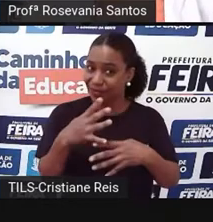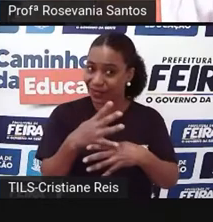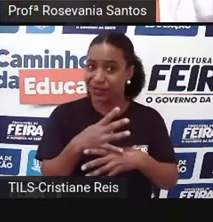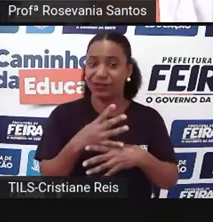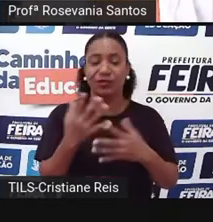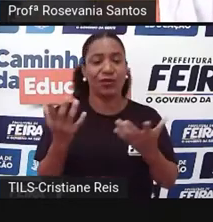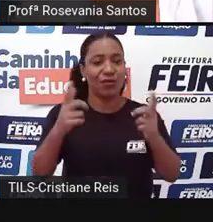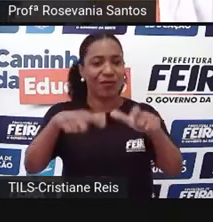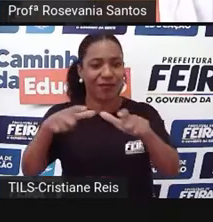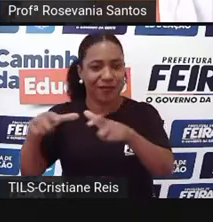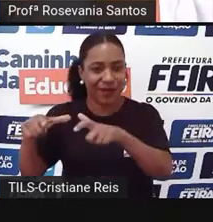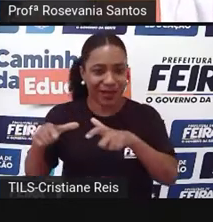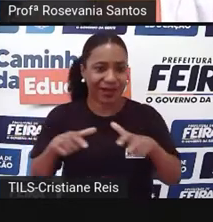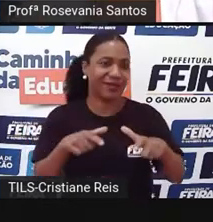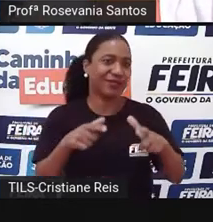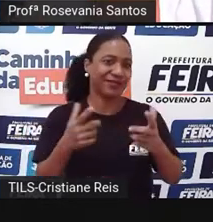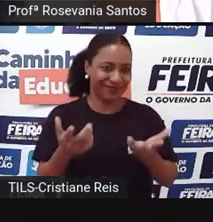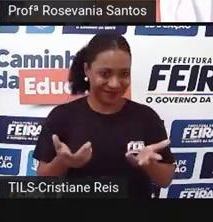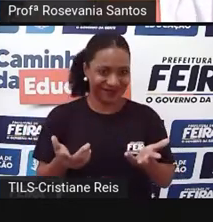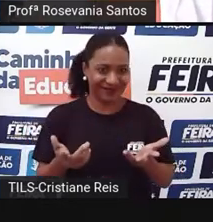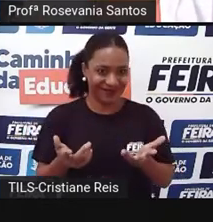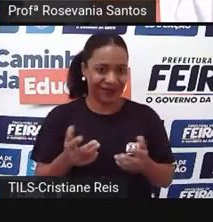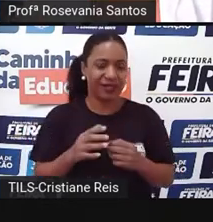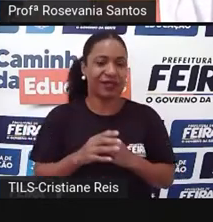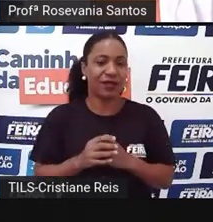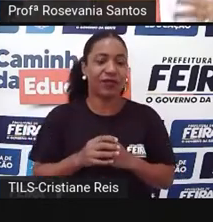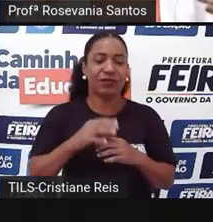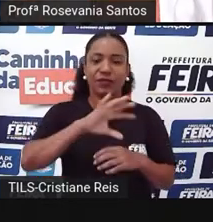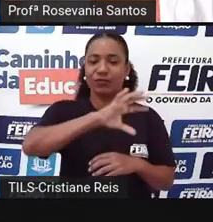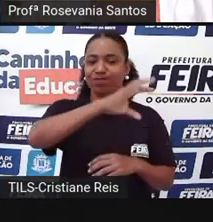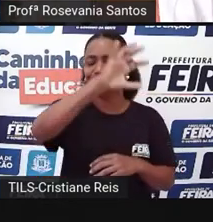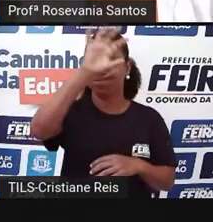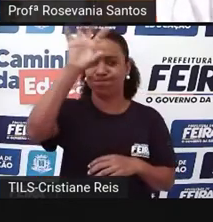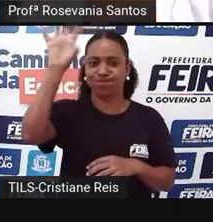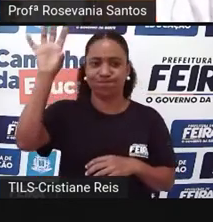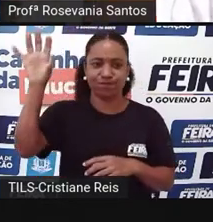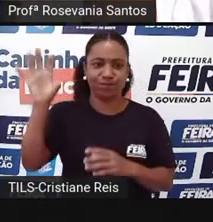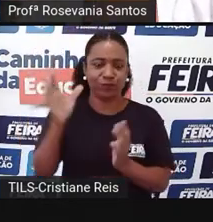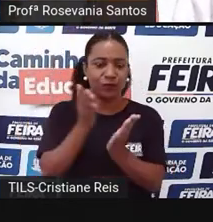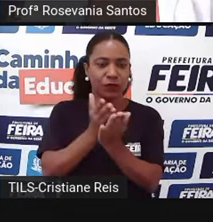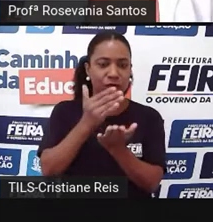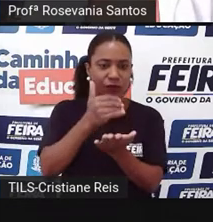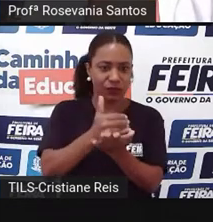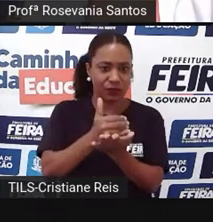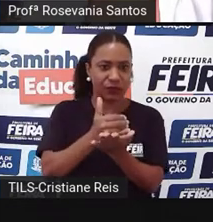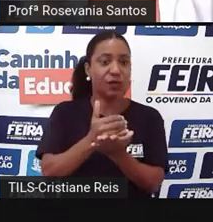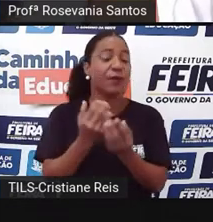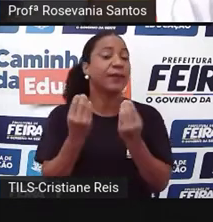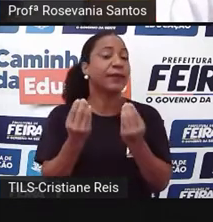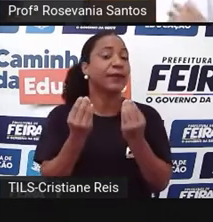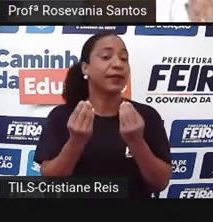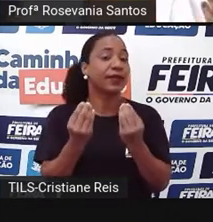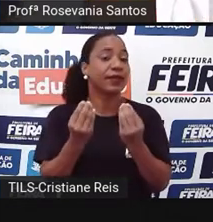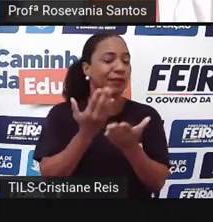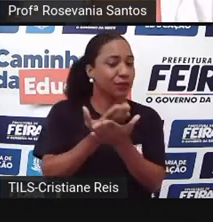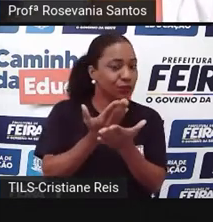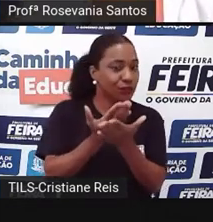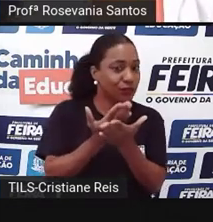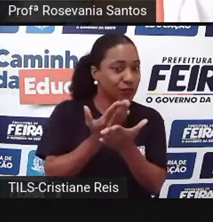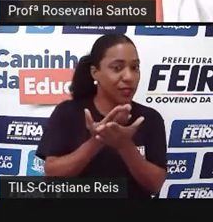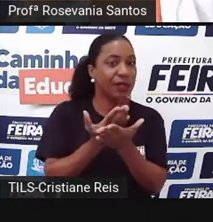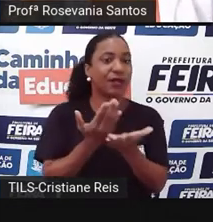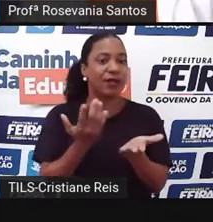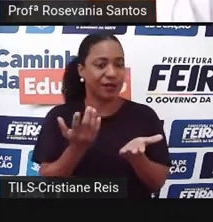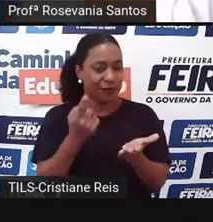um bairro, que for lá. Então, você, quando regionaliza, você divide. Para que a gente divide? Para melhor estudar, para melhor